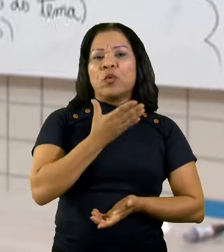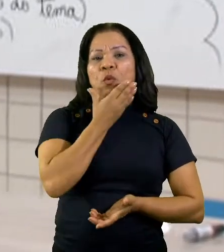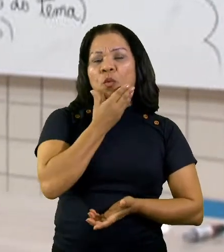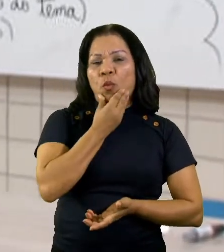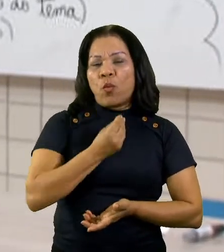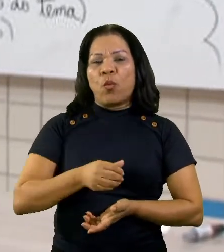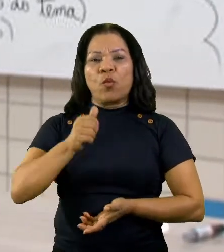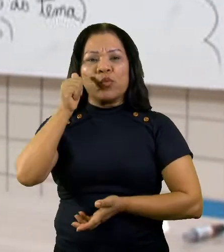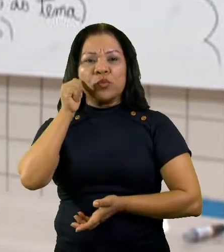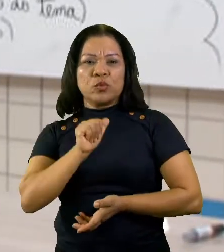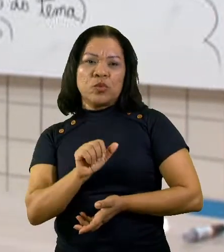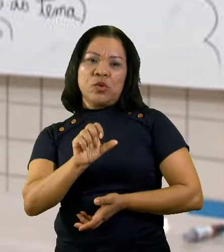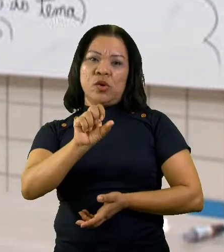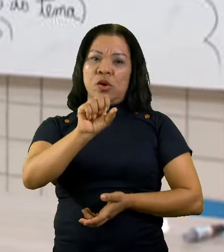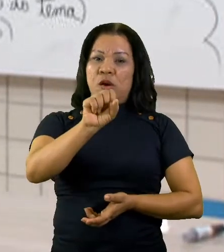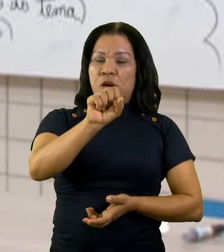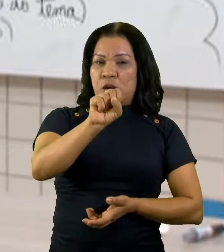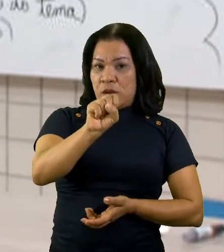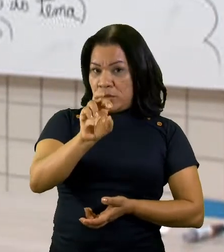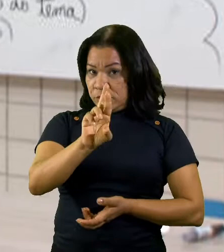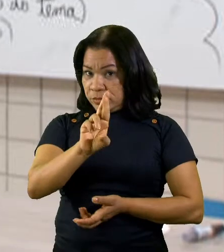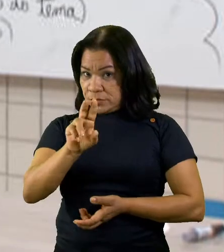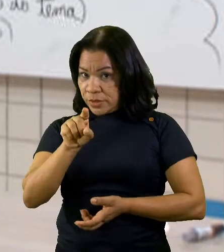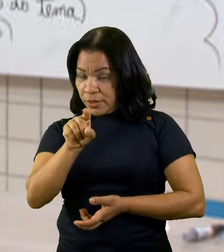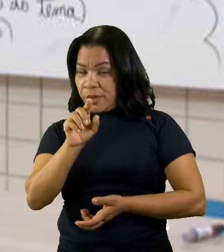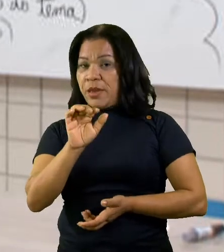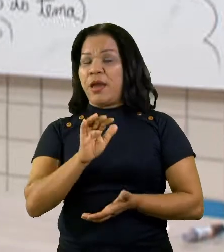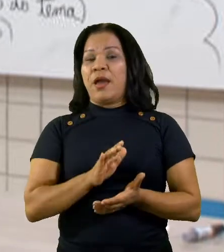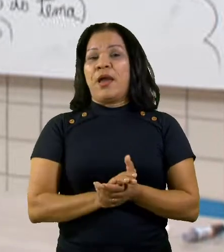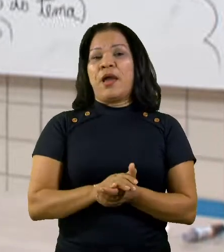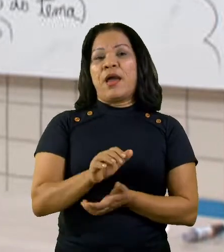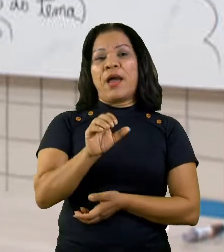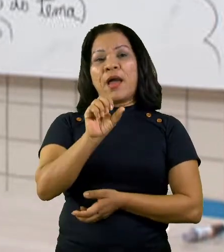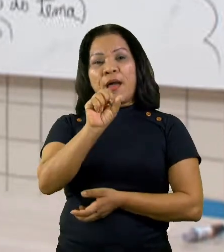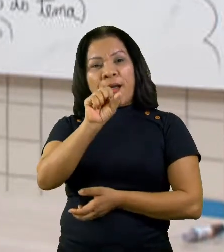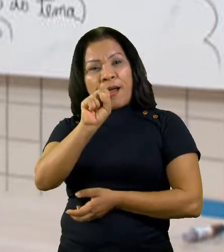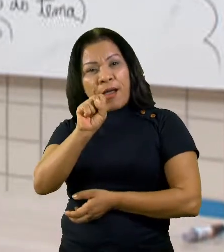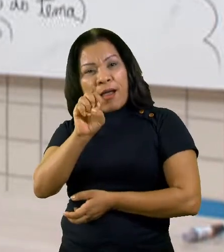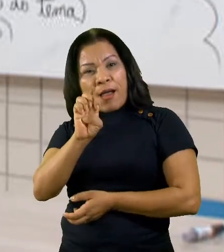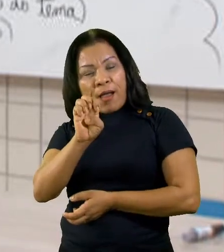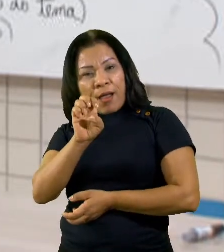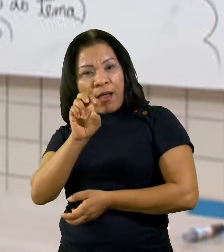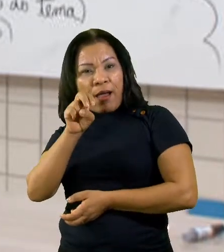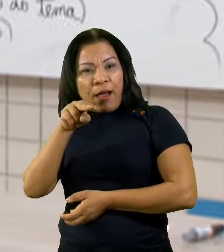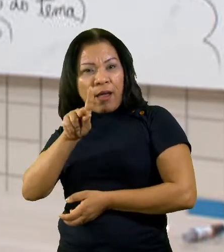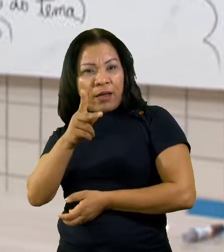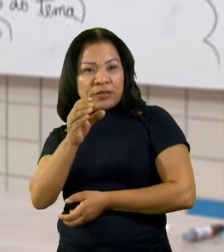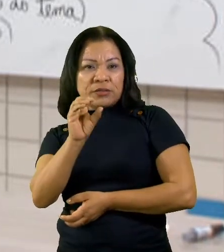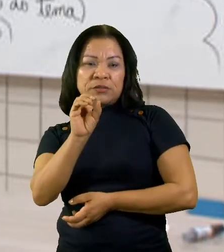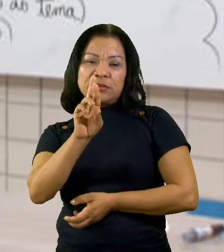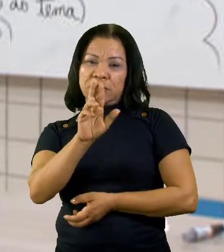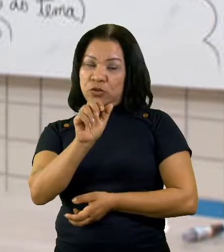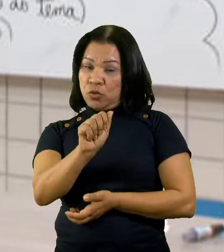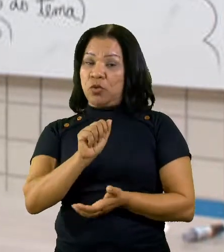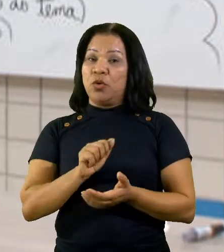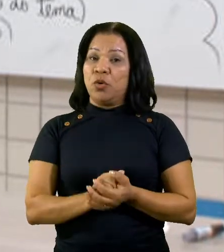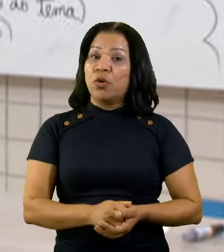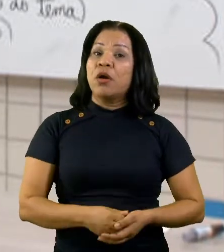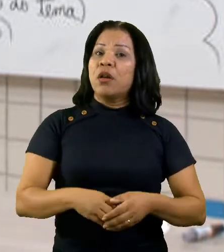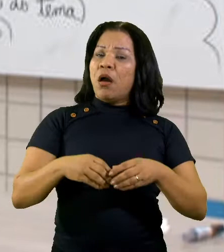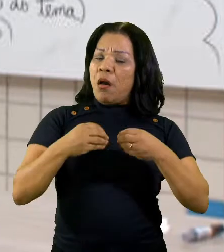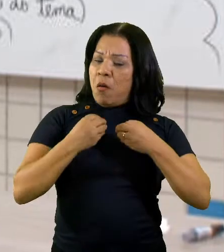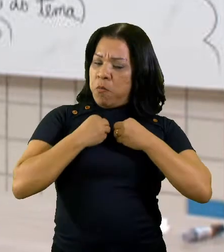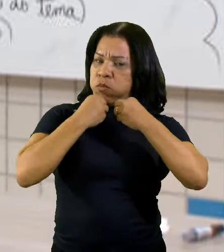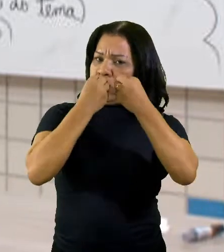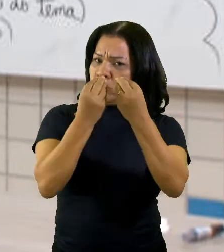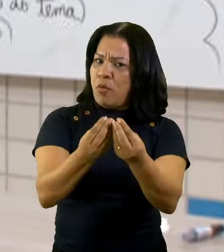introdução, onde você apresenta o tema, o desenvolvimento, onde você vai expor como esse problema aconteceu